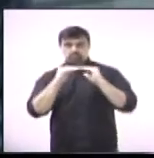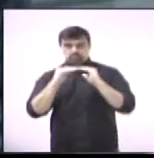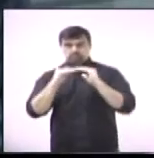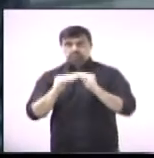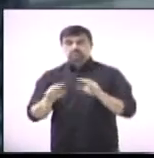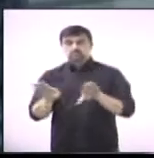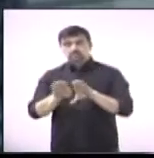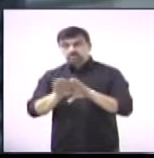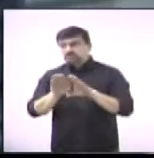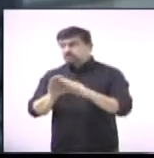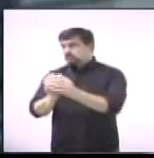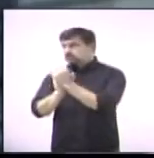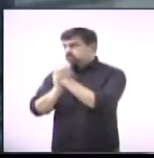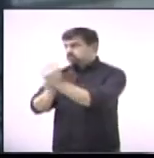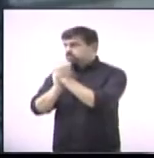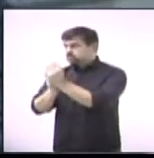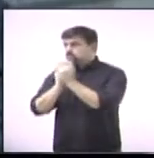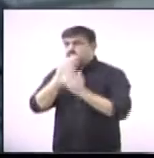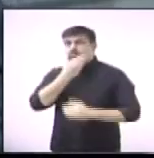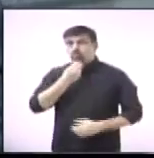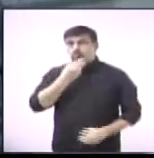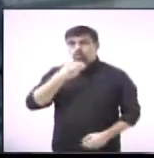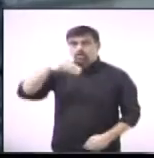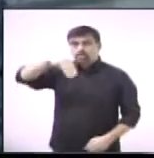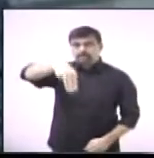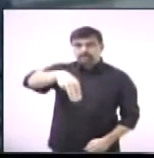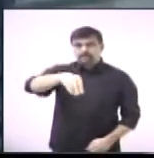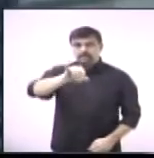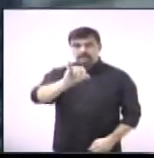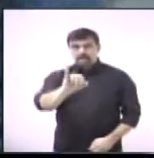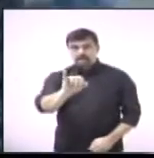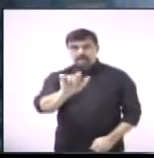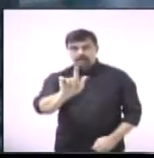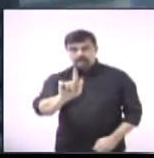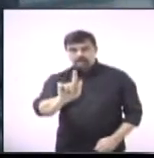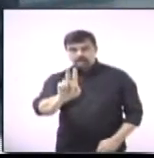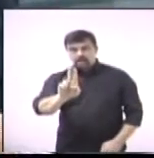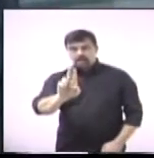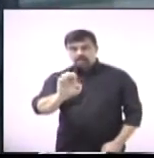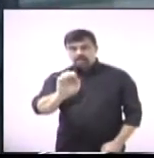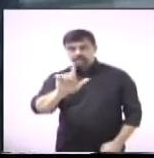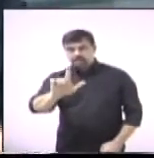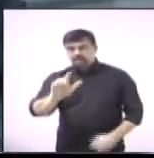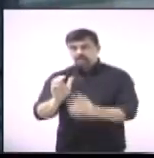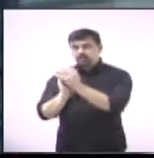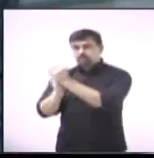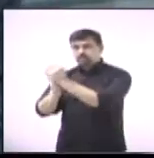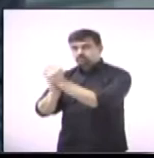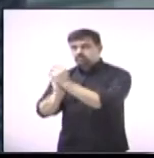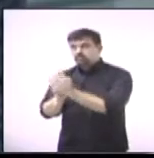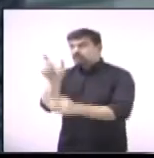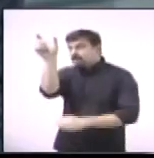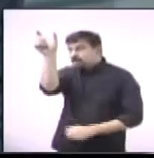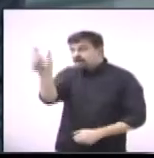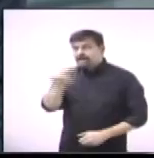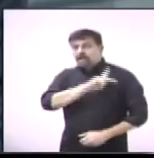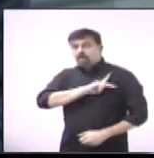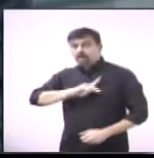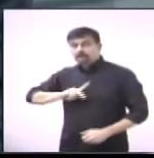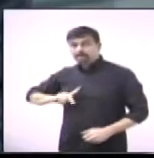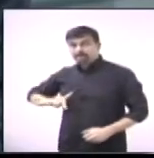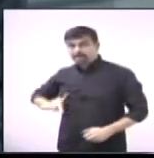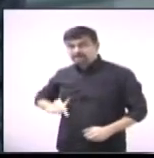o companheiro Miguel Samuel pela eleição na função de presidente do Conselho